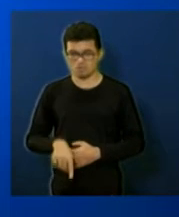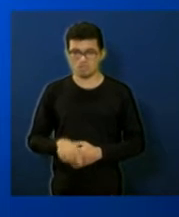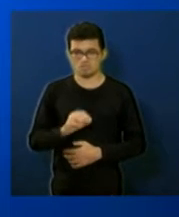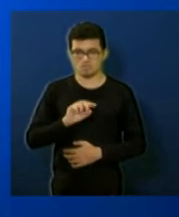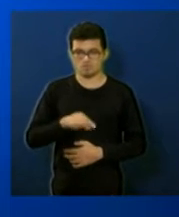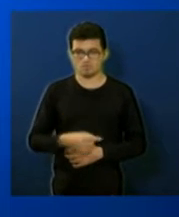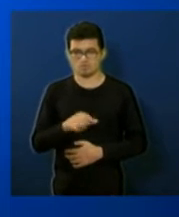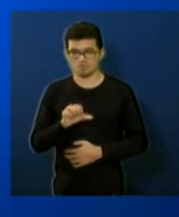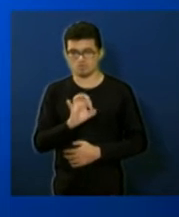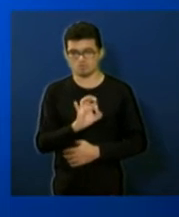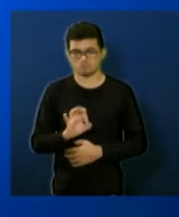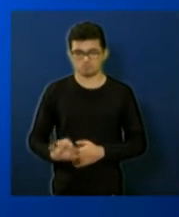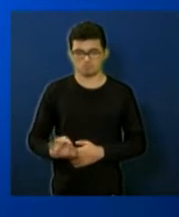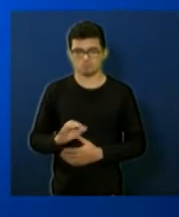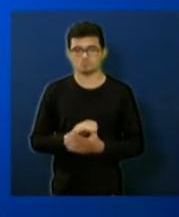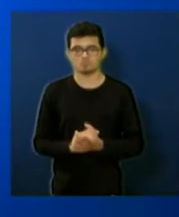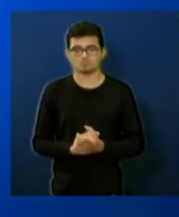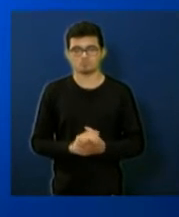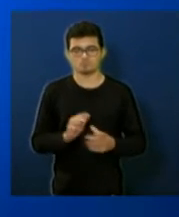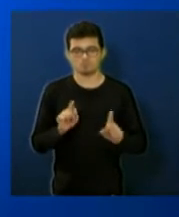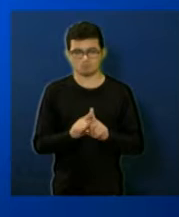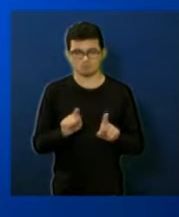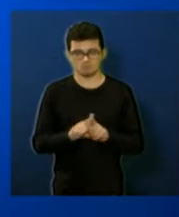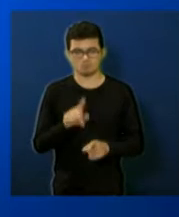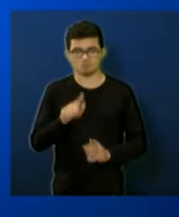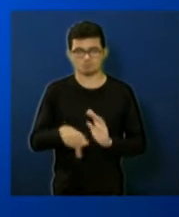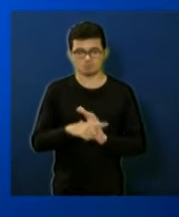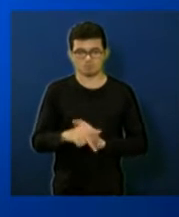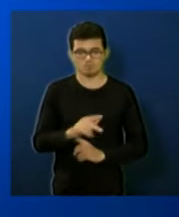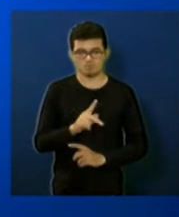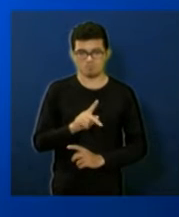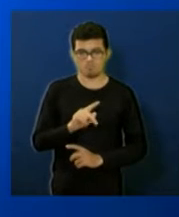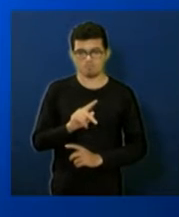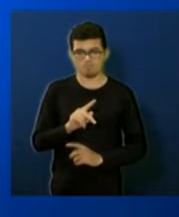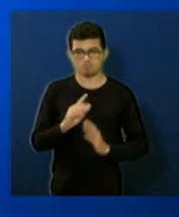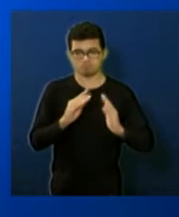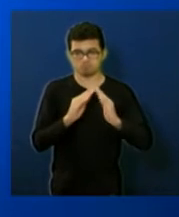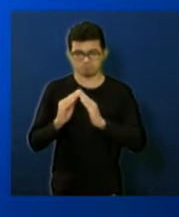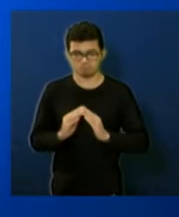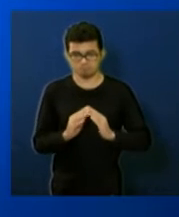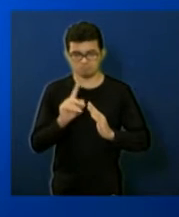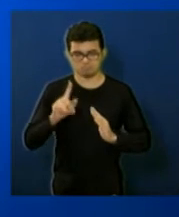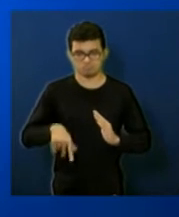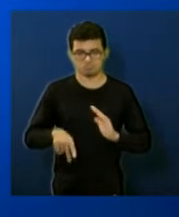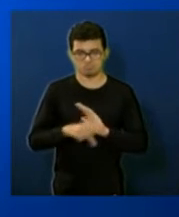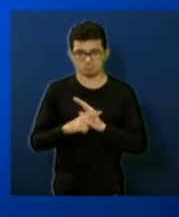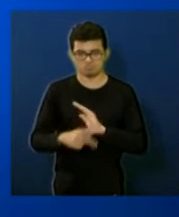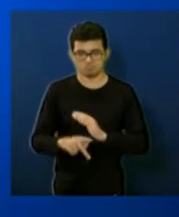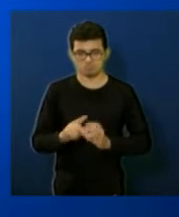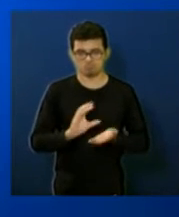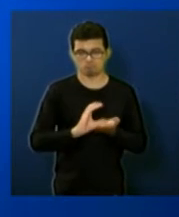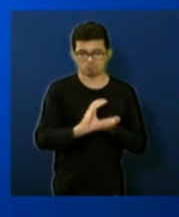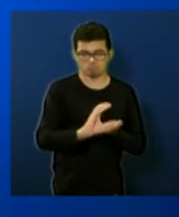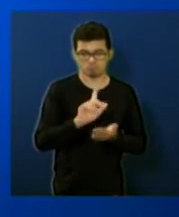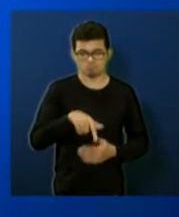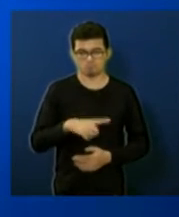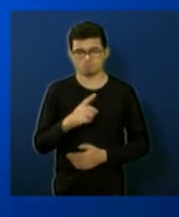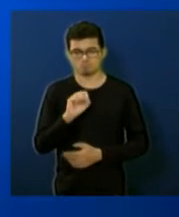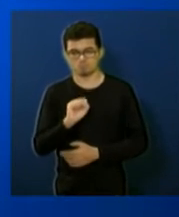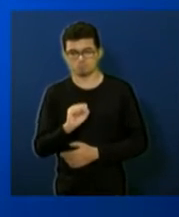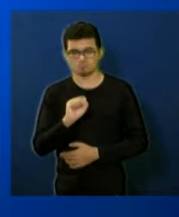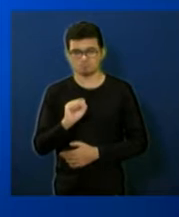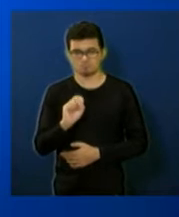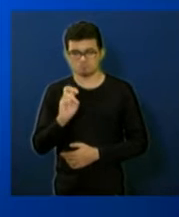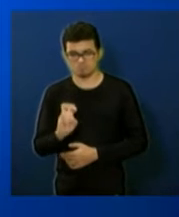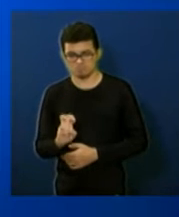,9% da nossa receita receita patrimonial isso aqui é a aplicação financeira 885